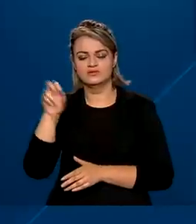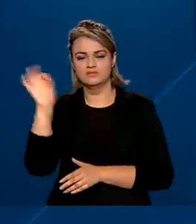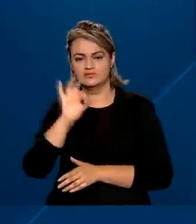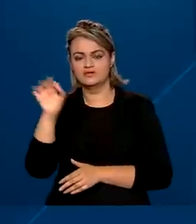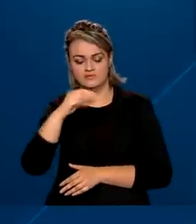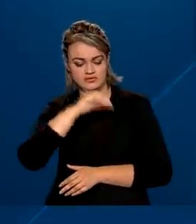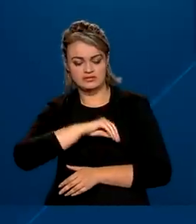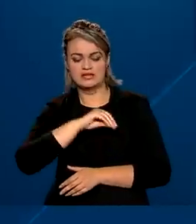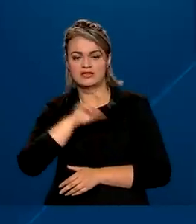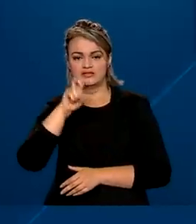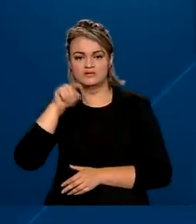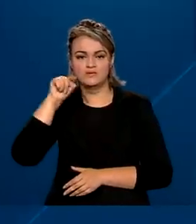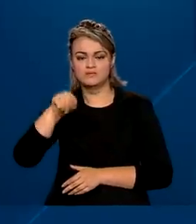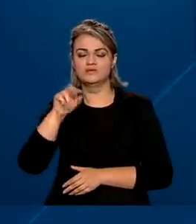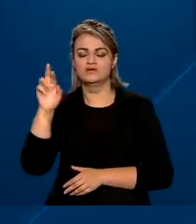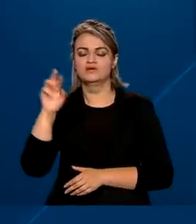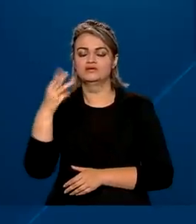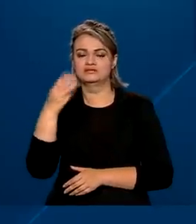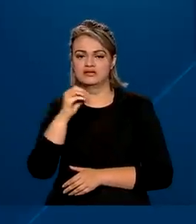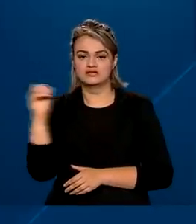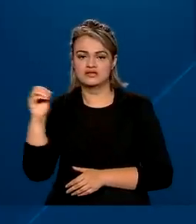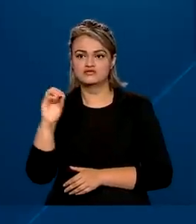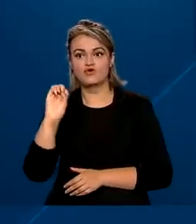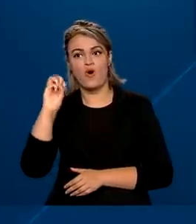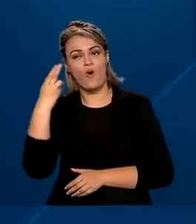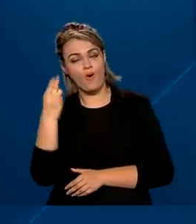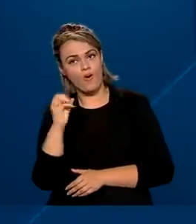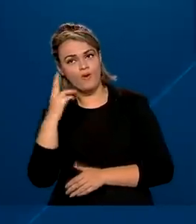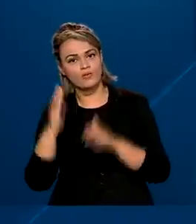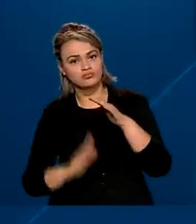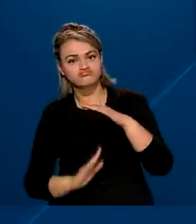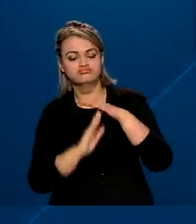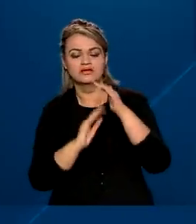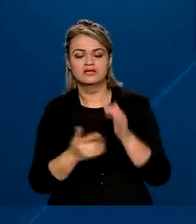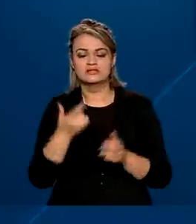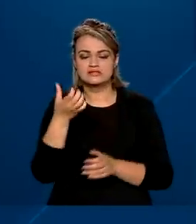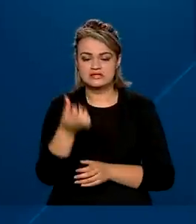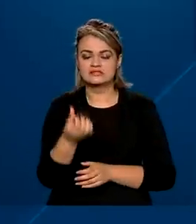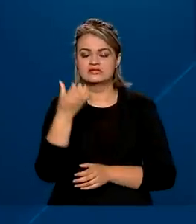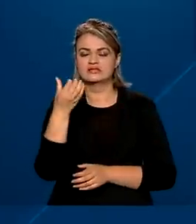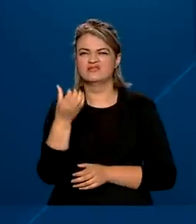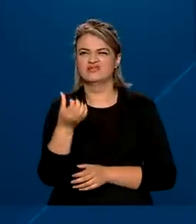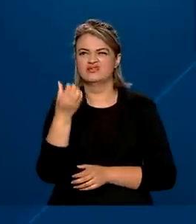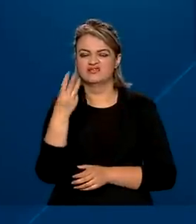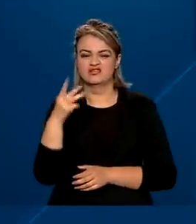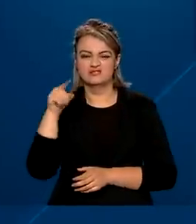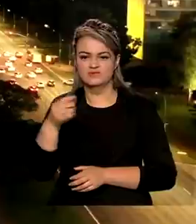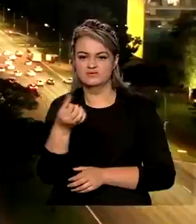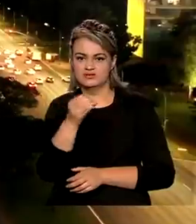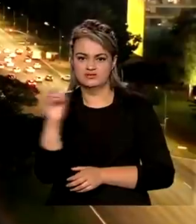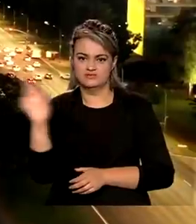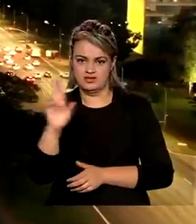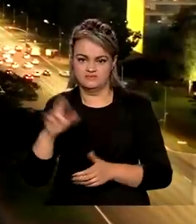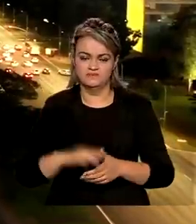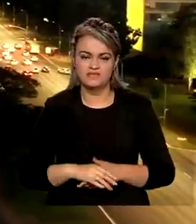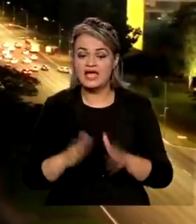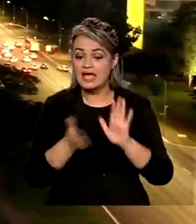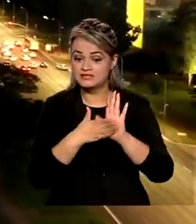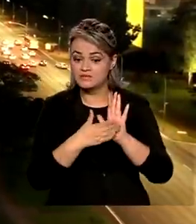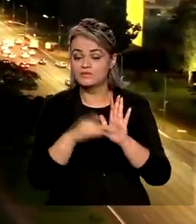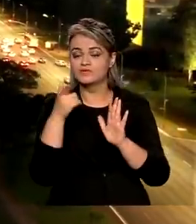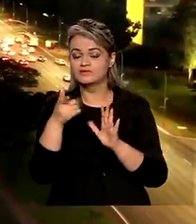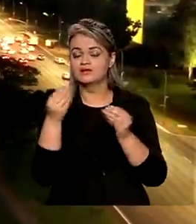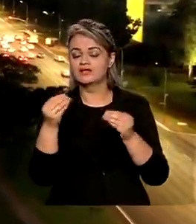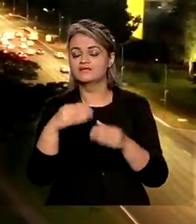ganha mais de R 5.300 ou acima de R 63.600. A proposta prevê